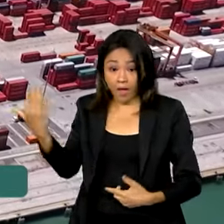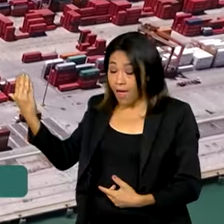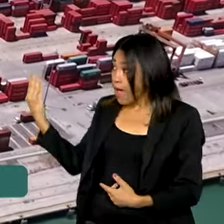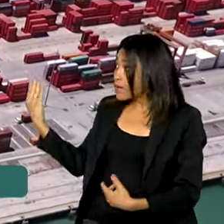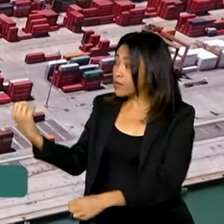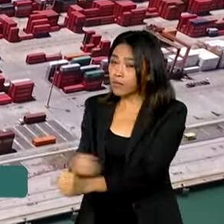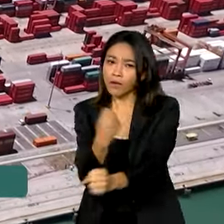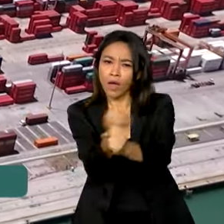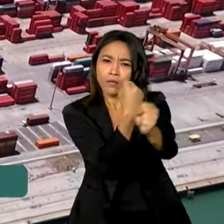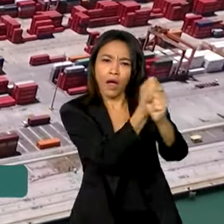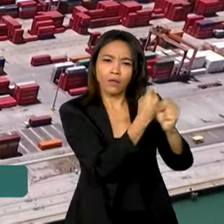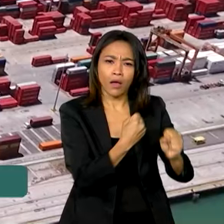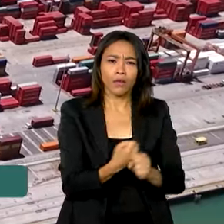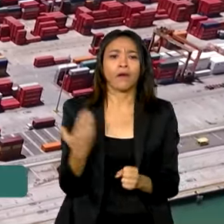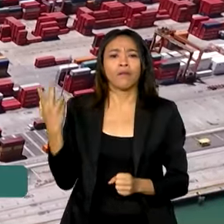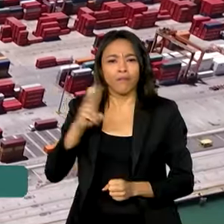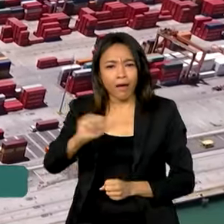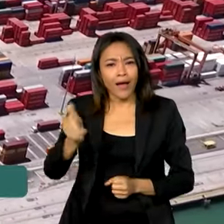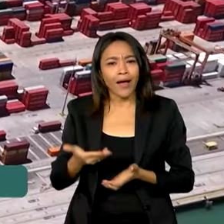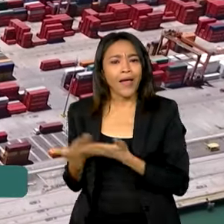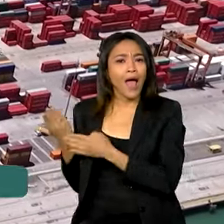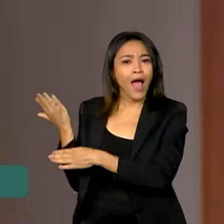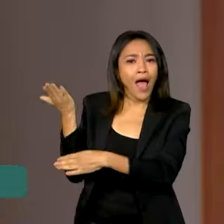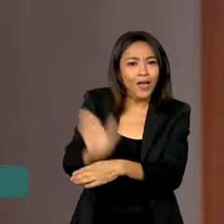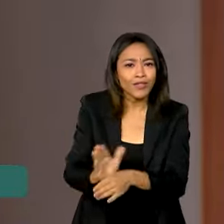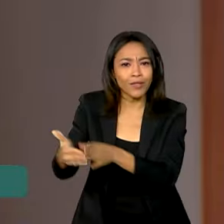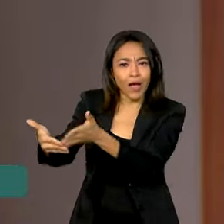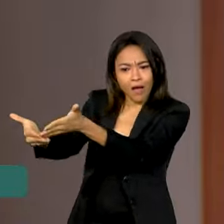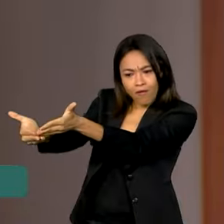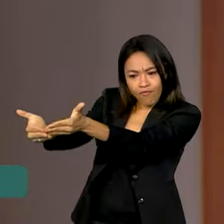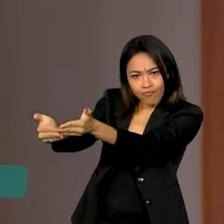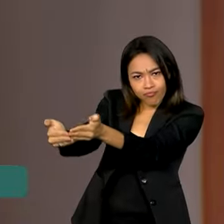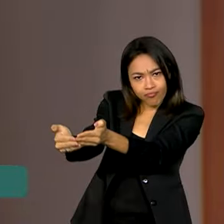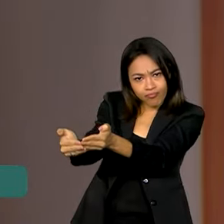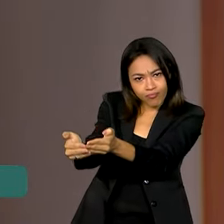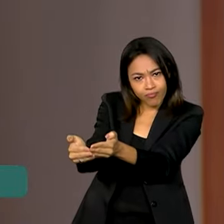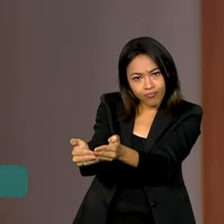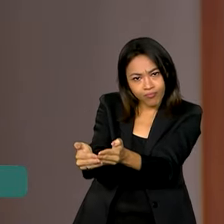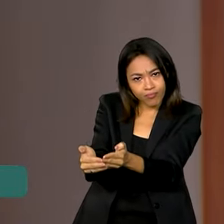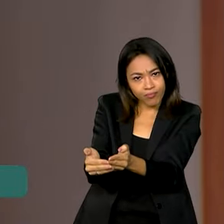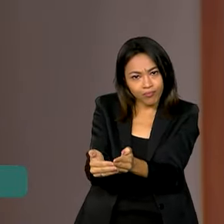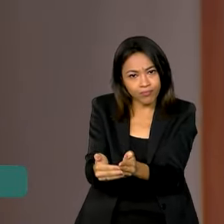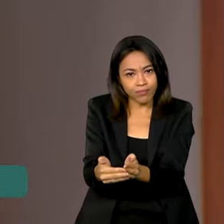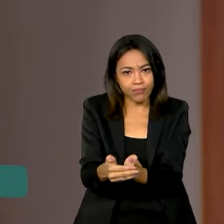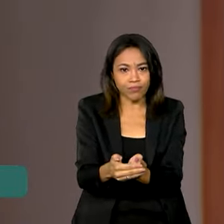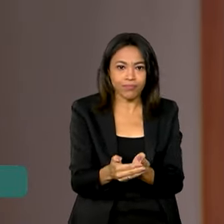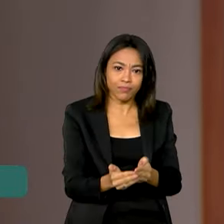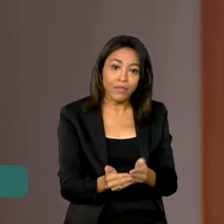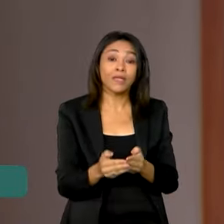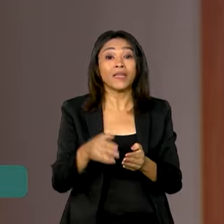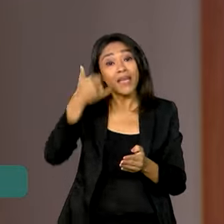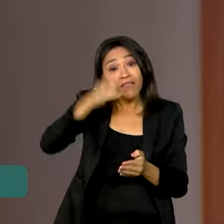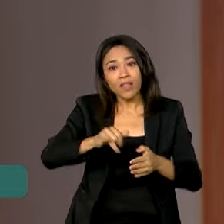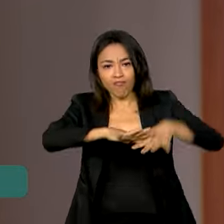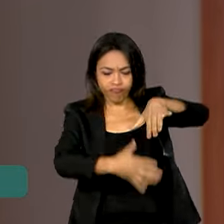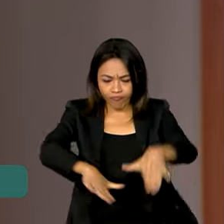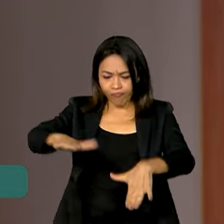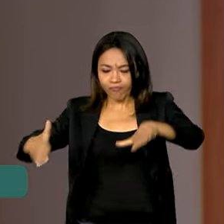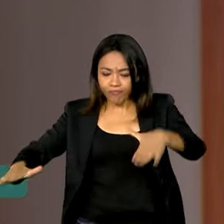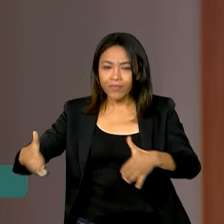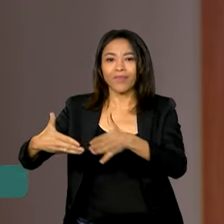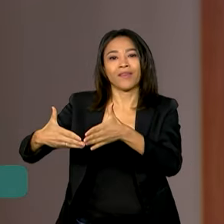vão assegurar condições para manobra e atracação de navios, além de minimizar a ação das ondas e correntes